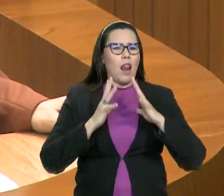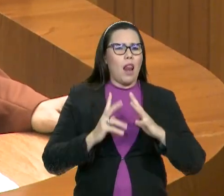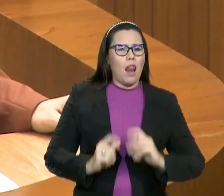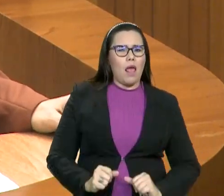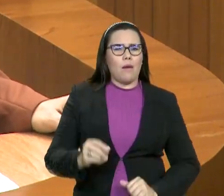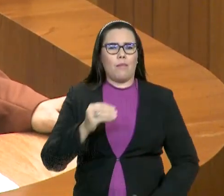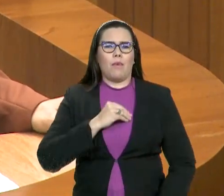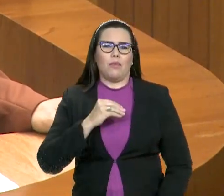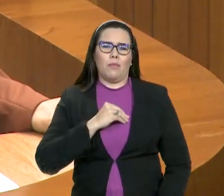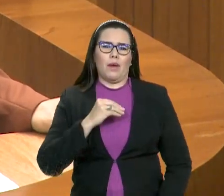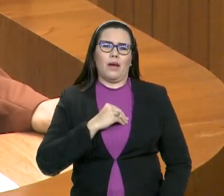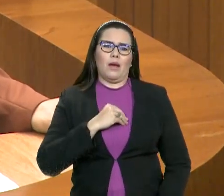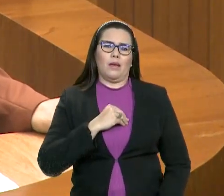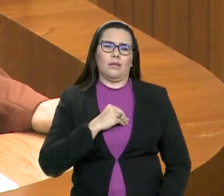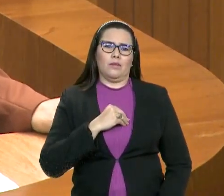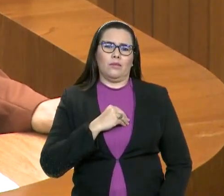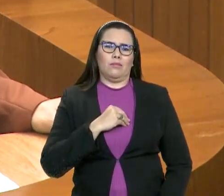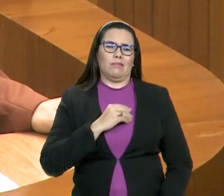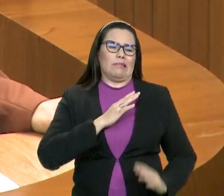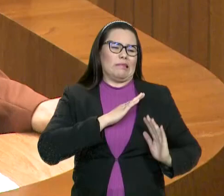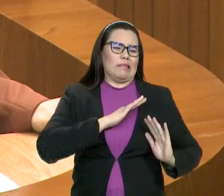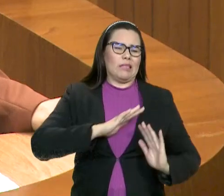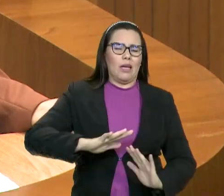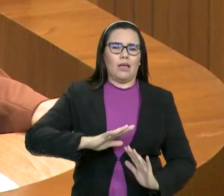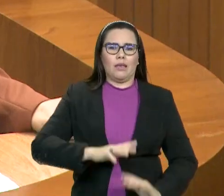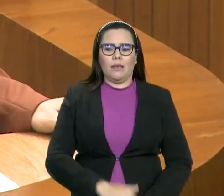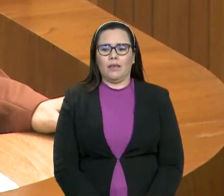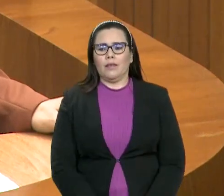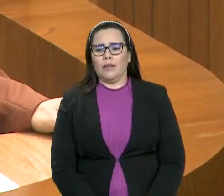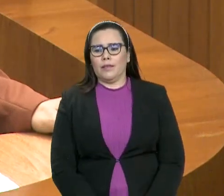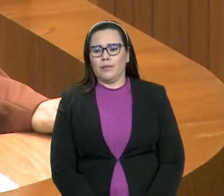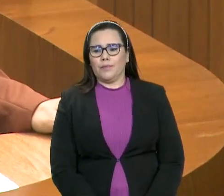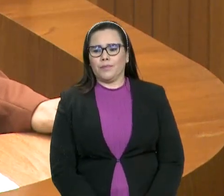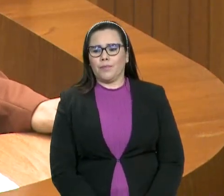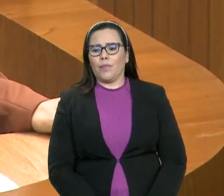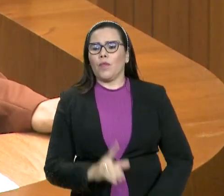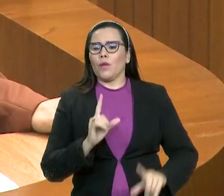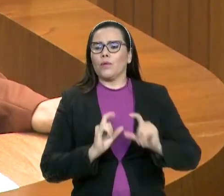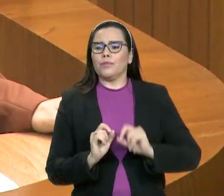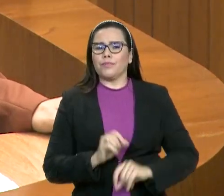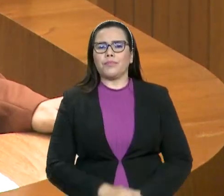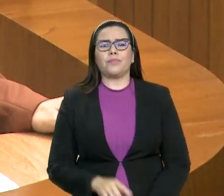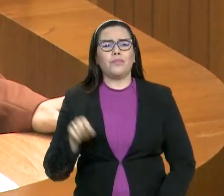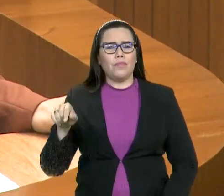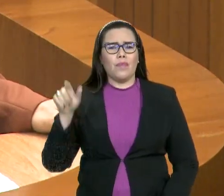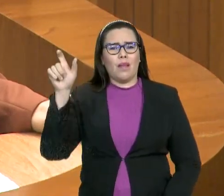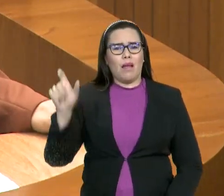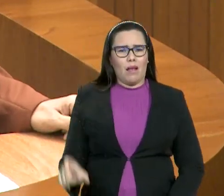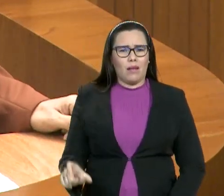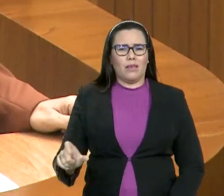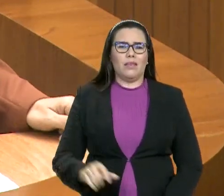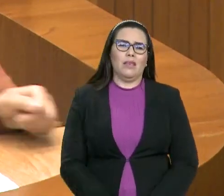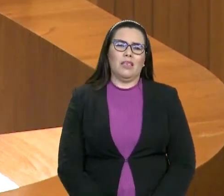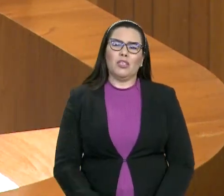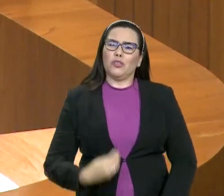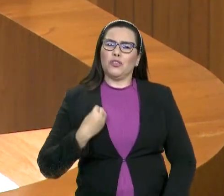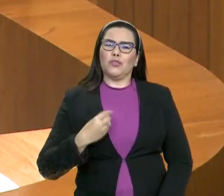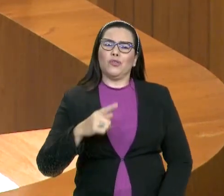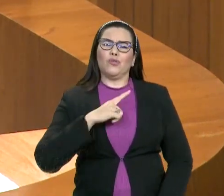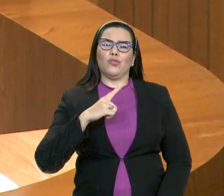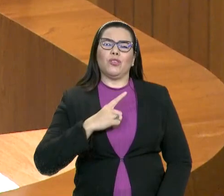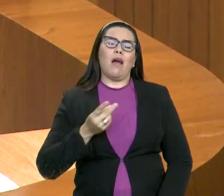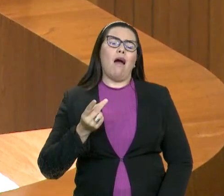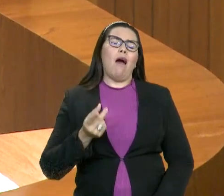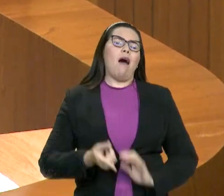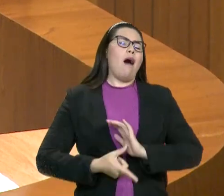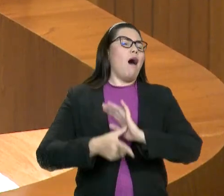morto desde a fundação do mundo. Aliás, apenas no livro de Apocalipse,